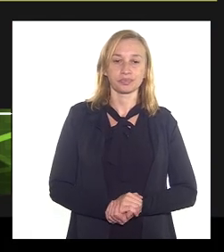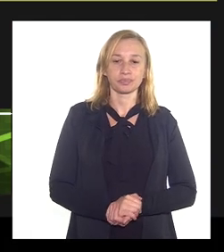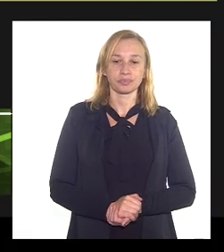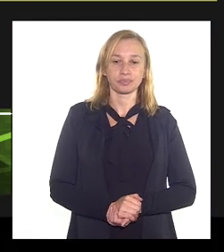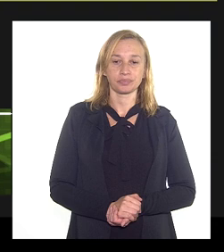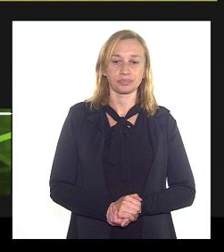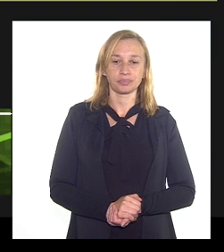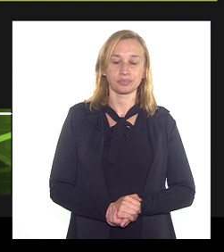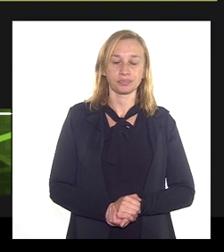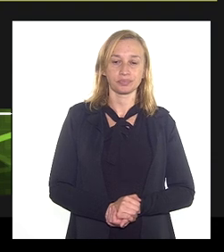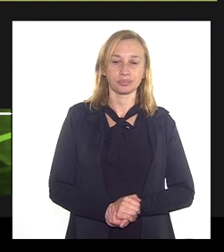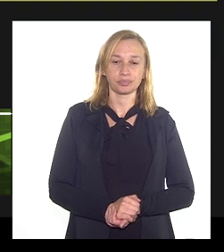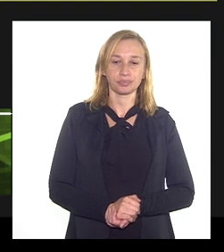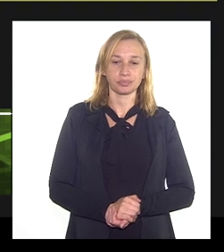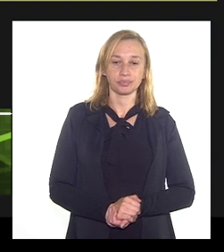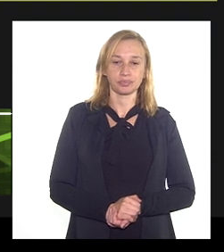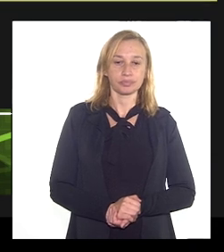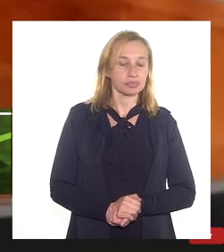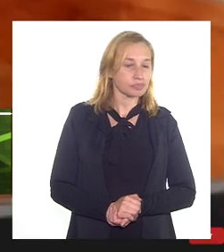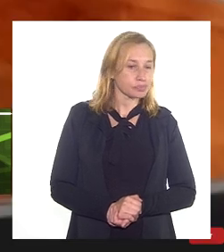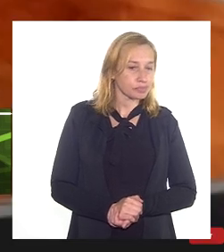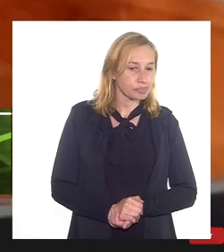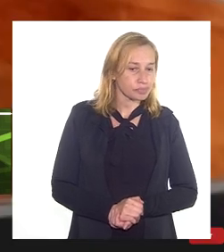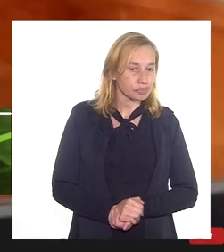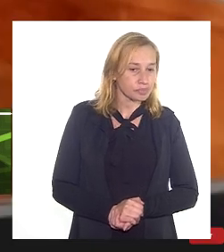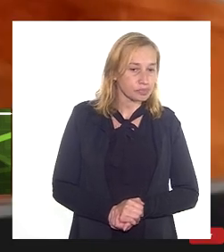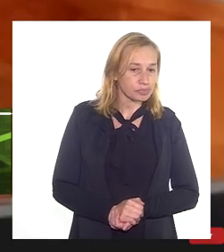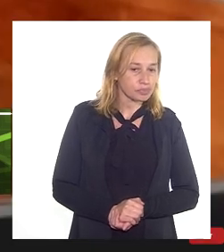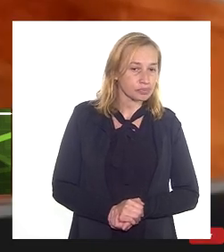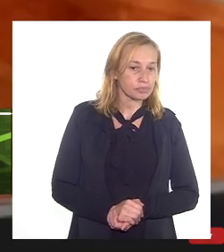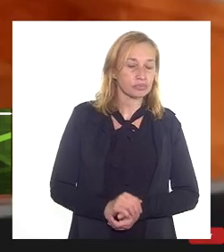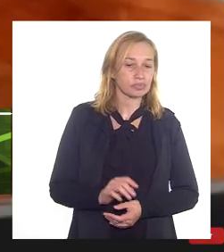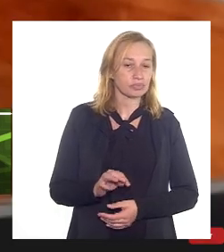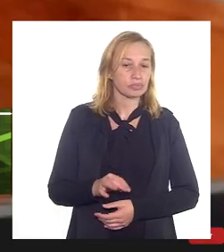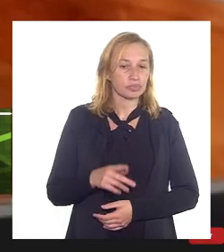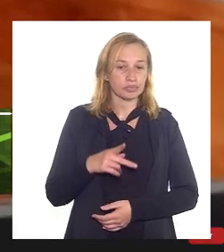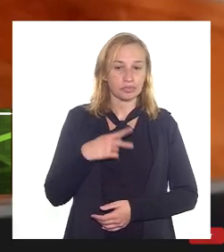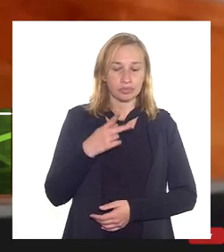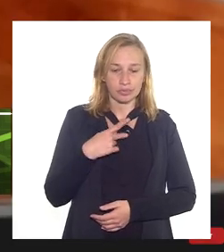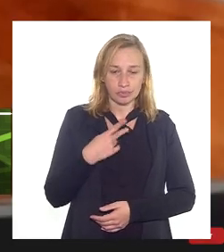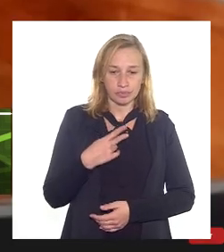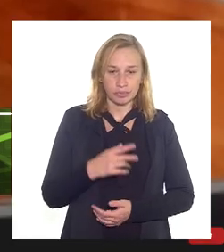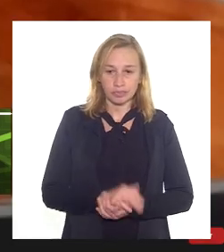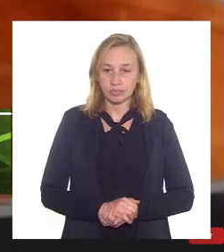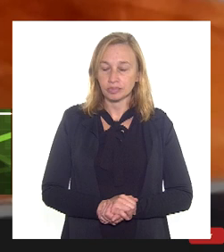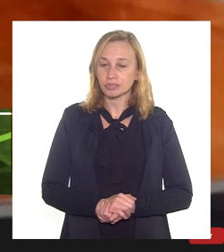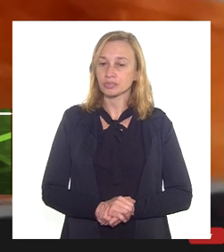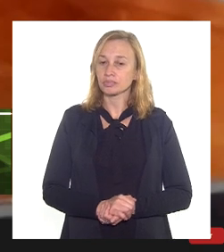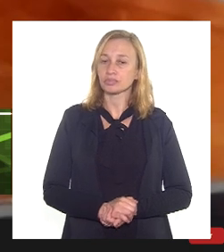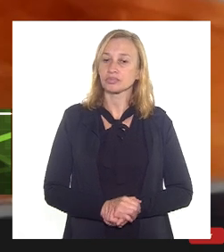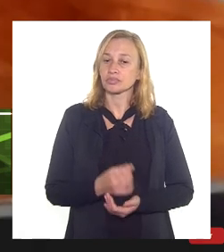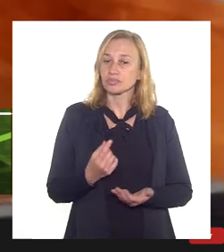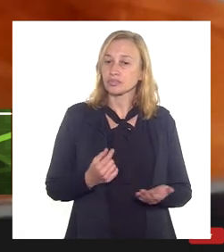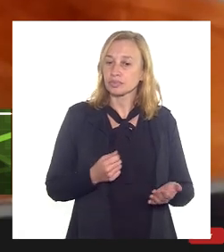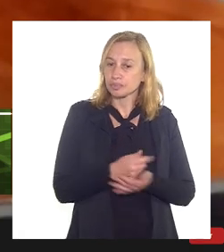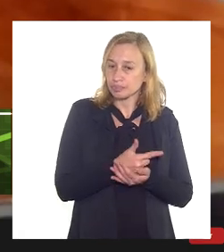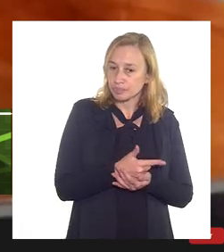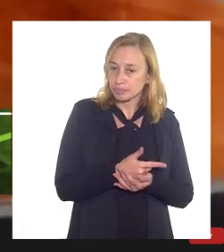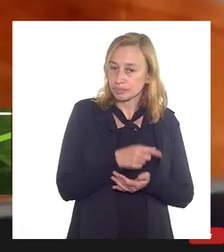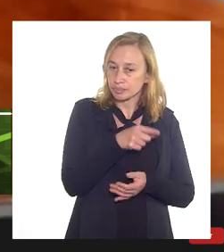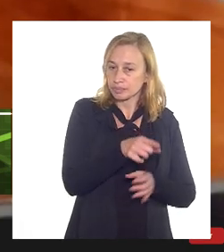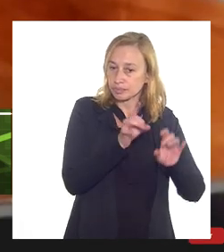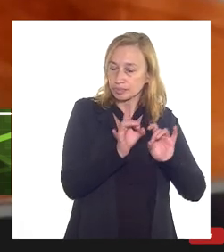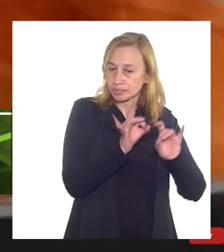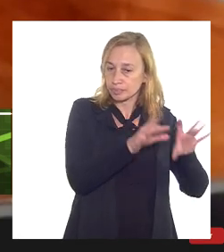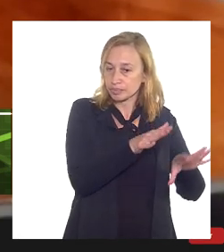o ponto de contas é verificar exatamente o que foi efetivamente gasto com esse abandono